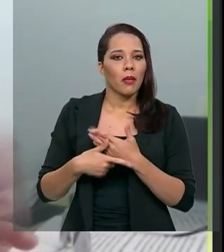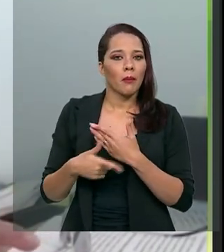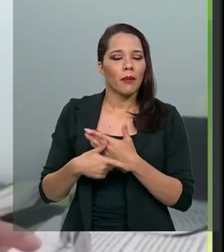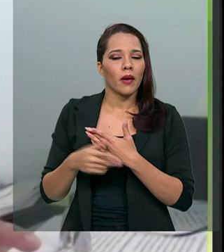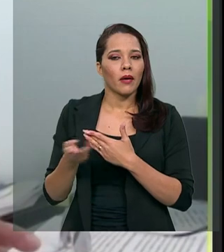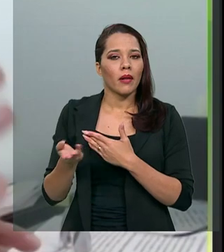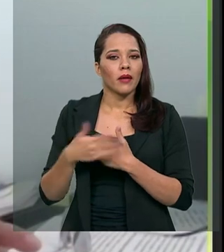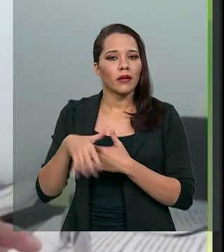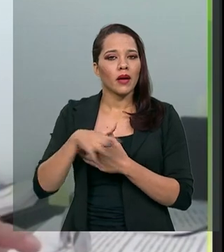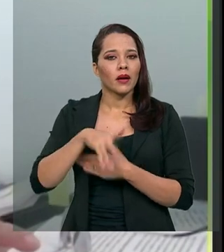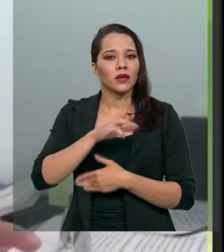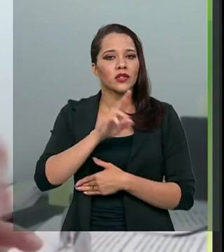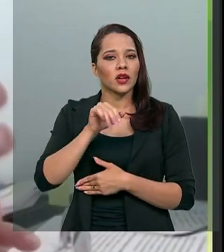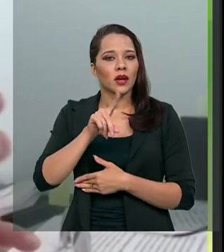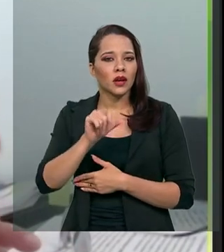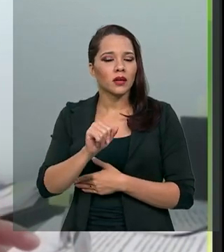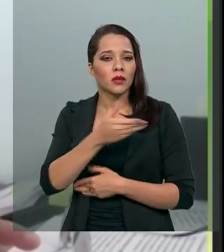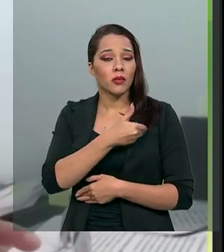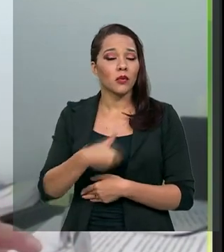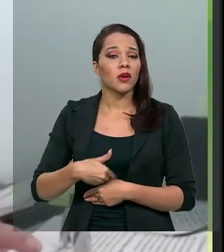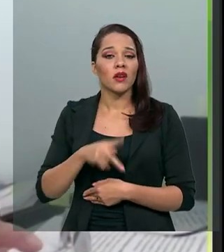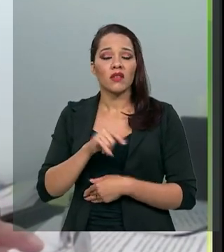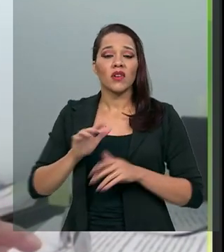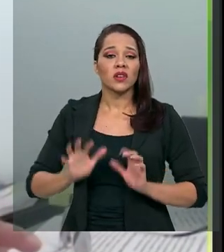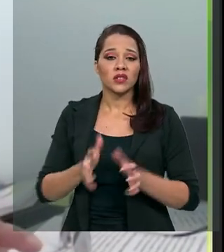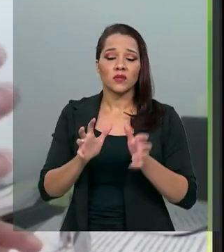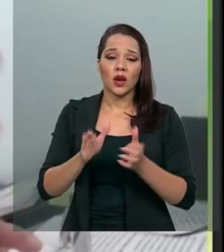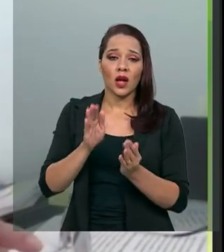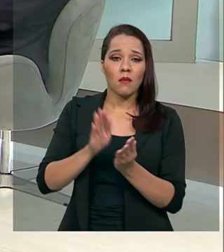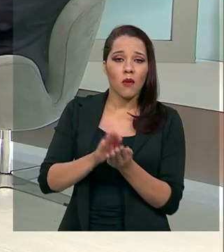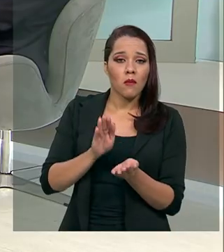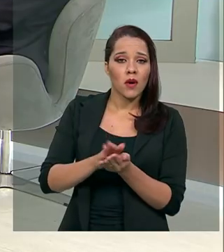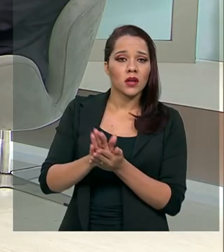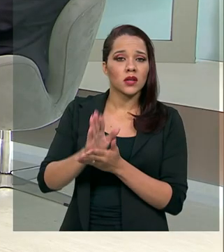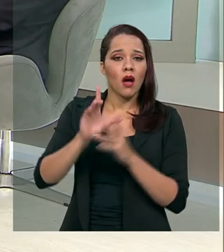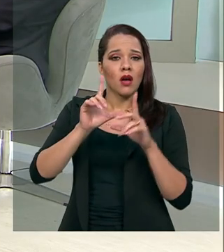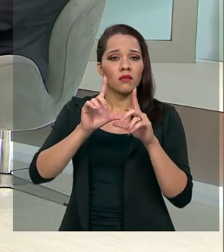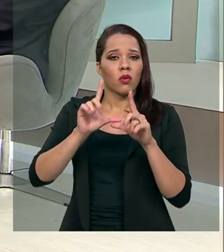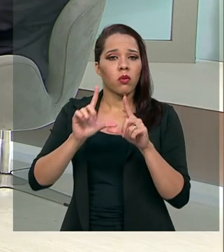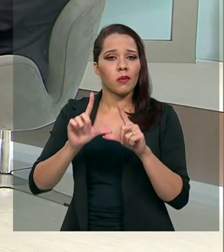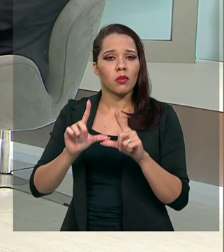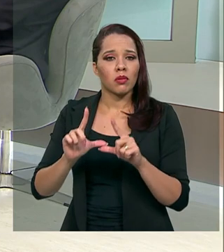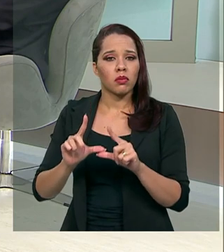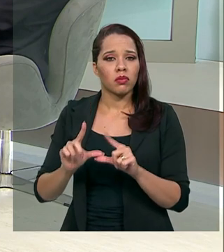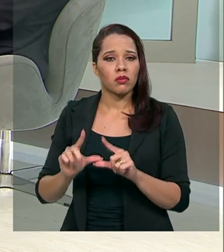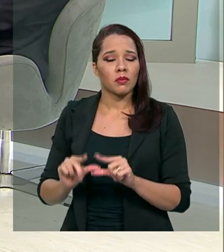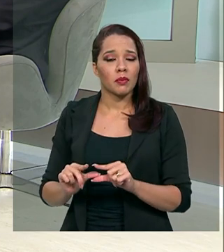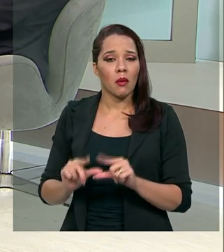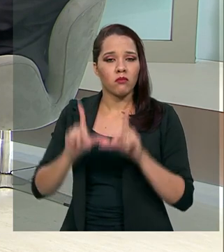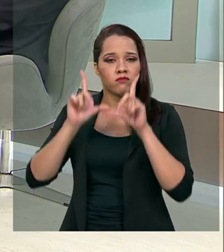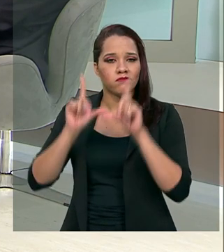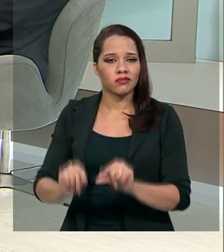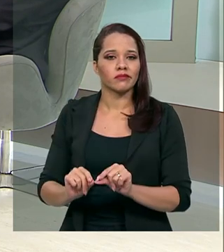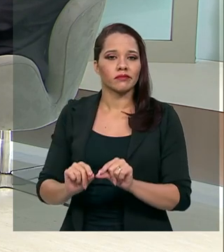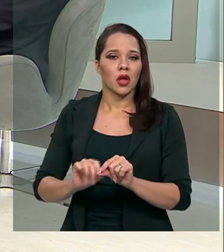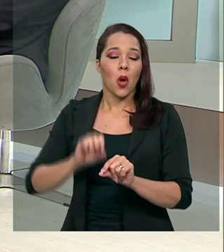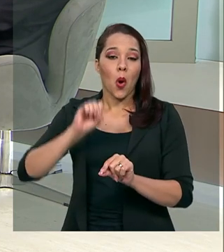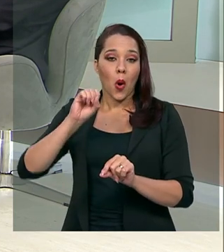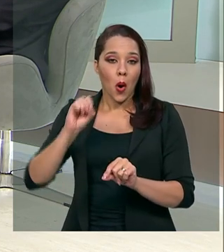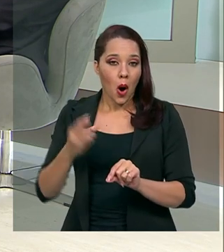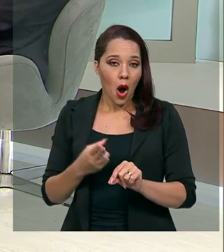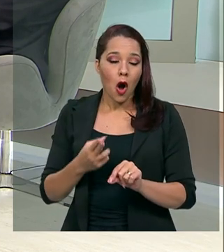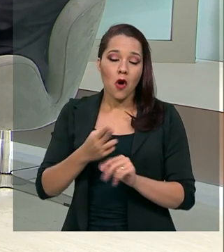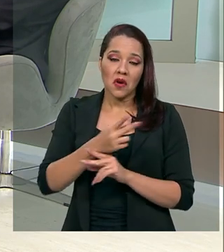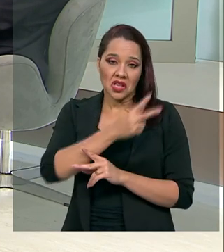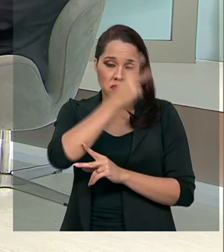você fatalmente vai estimular que a poupança interna caia brutalmente ou que os mais